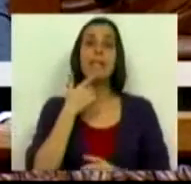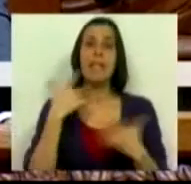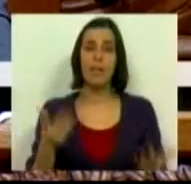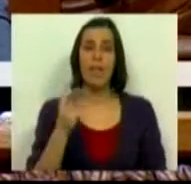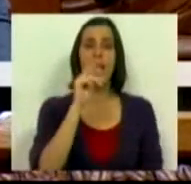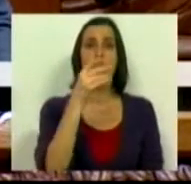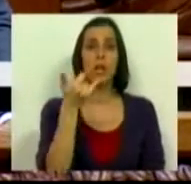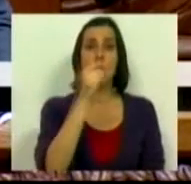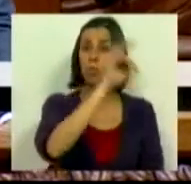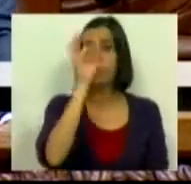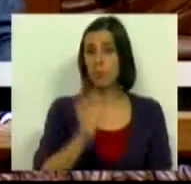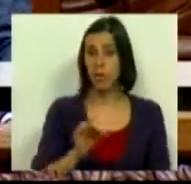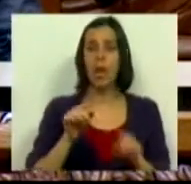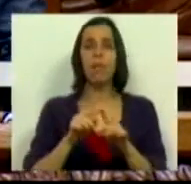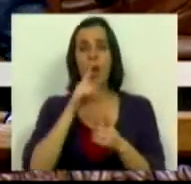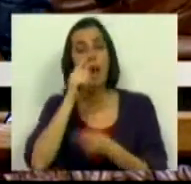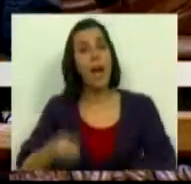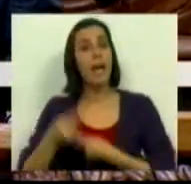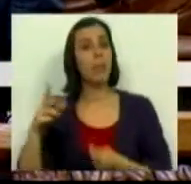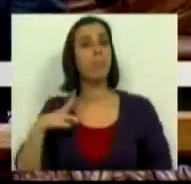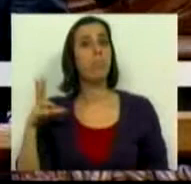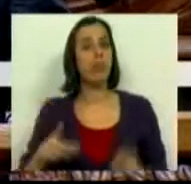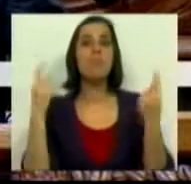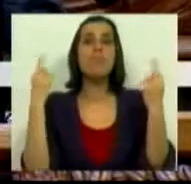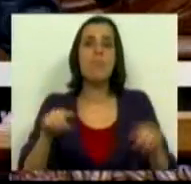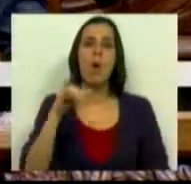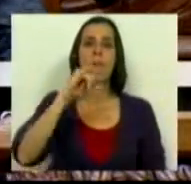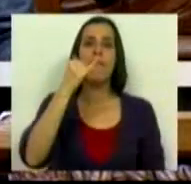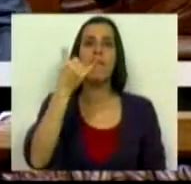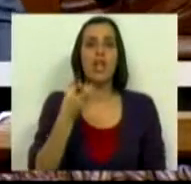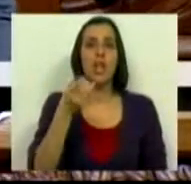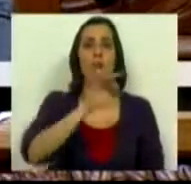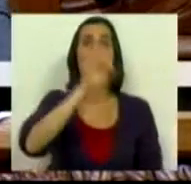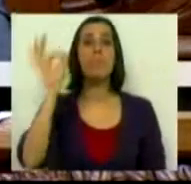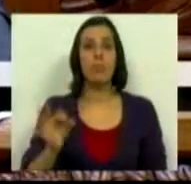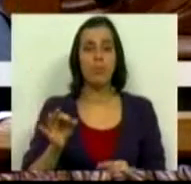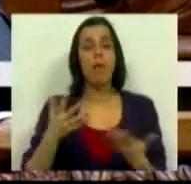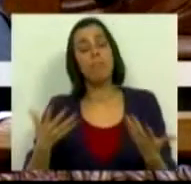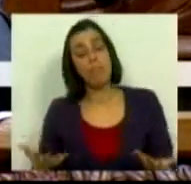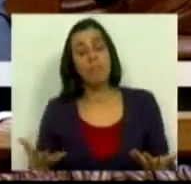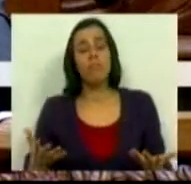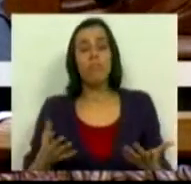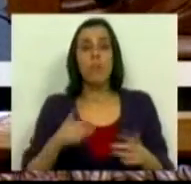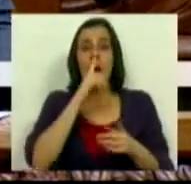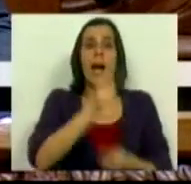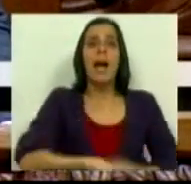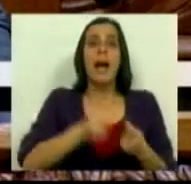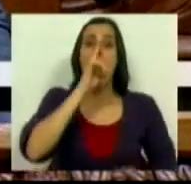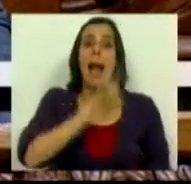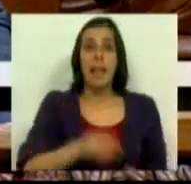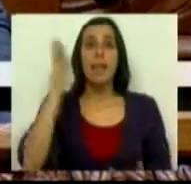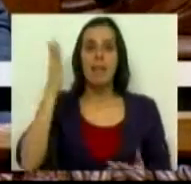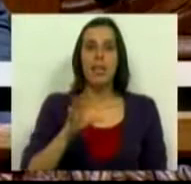32% dos agricultores portugueses apenas 29% e, já agora, nos agricultores